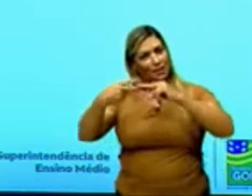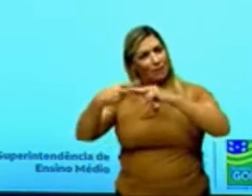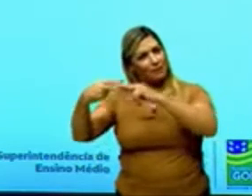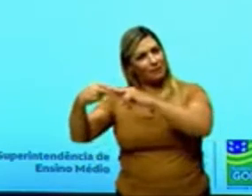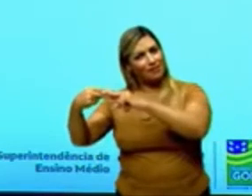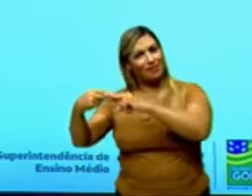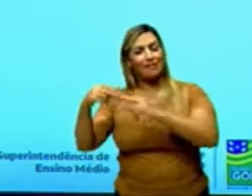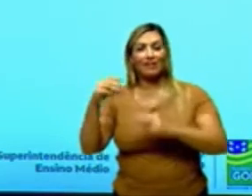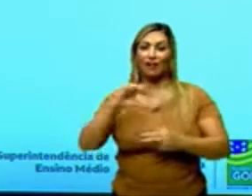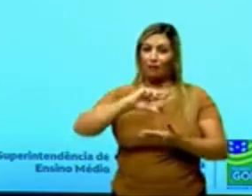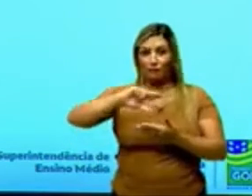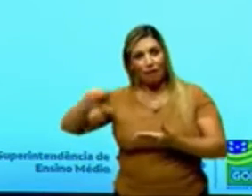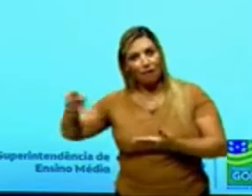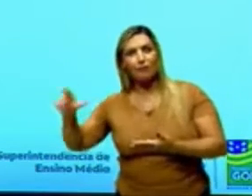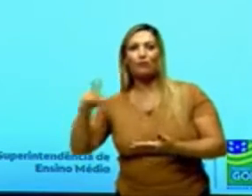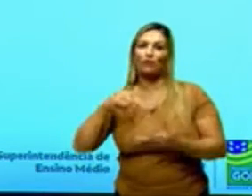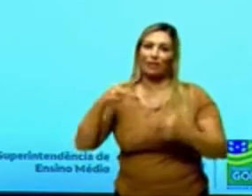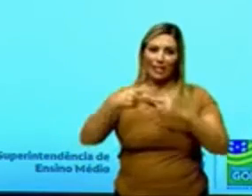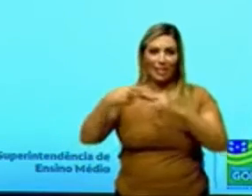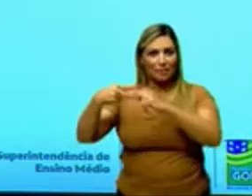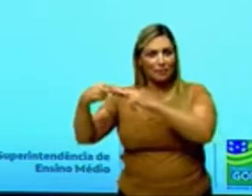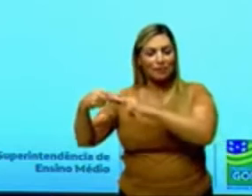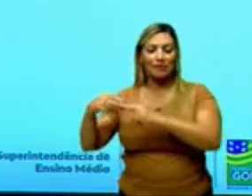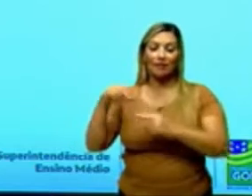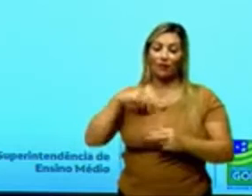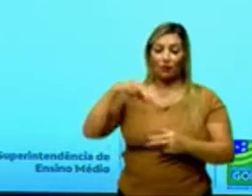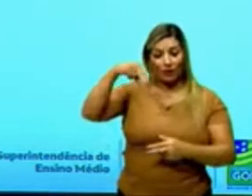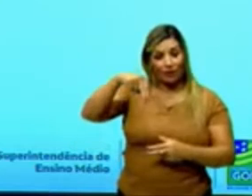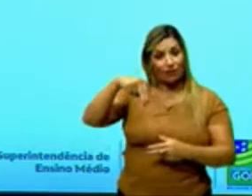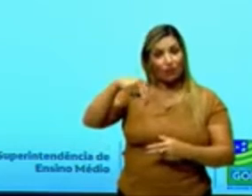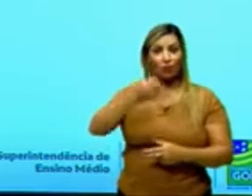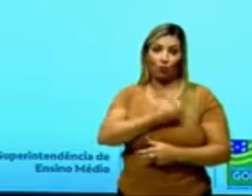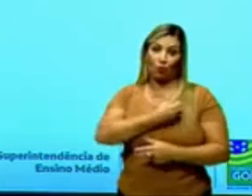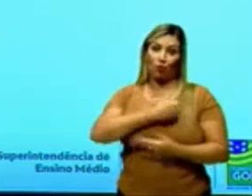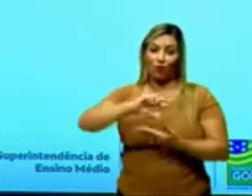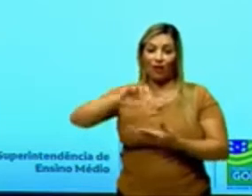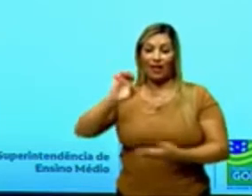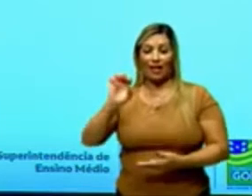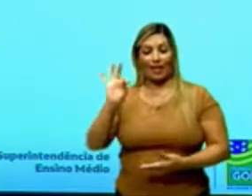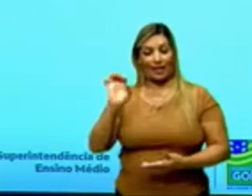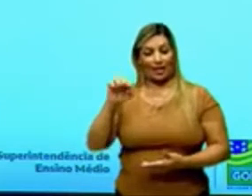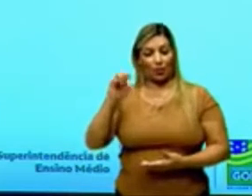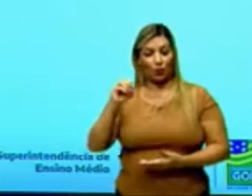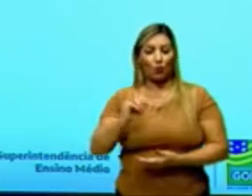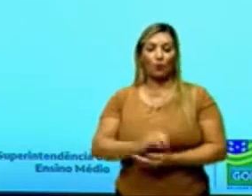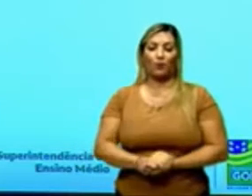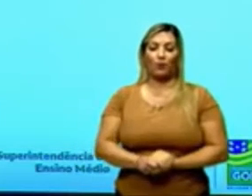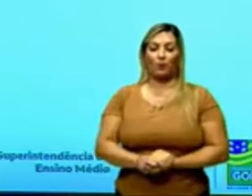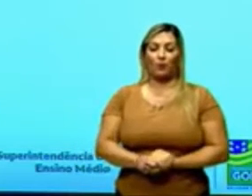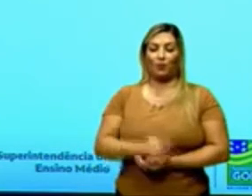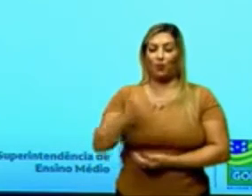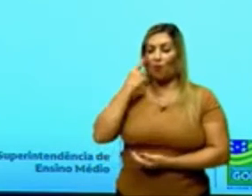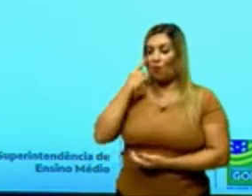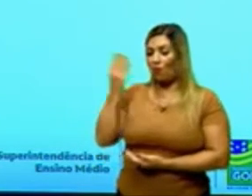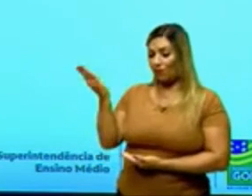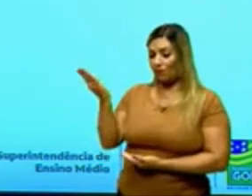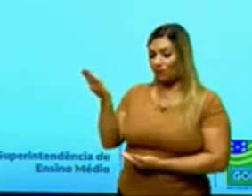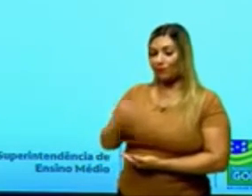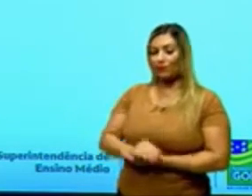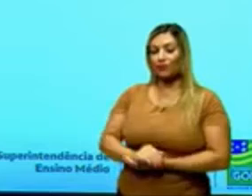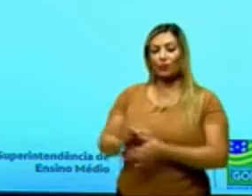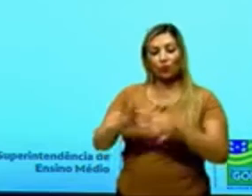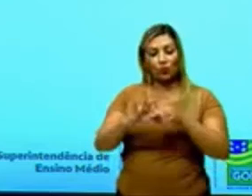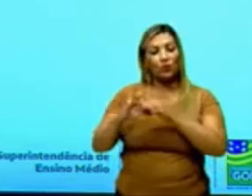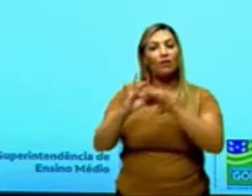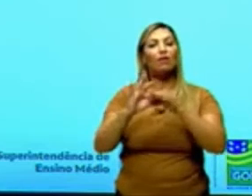clips. Então eu tenho N moléculas de eteno e essas moléculas, então, olha só, para que eu faça união, alguma coisa